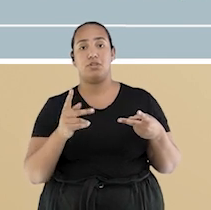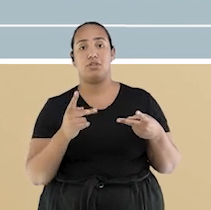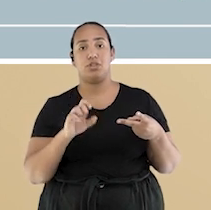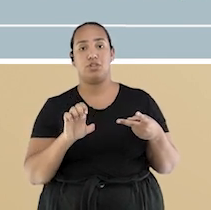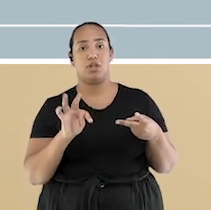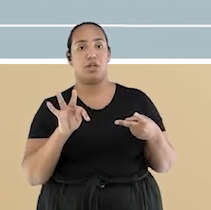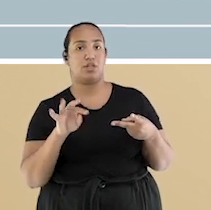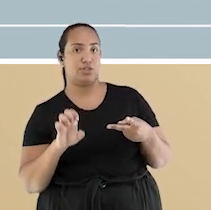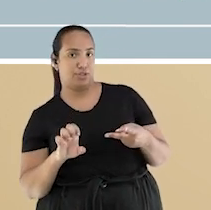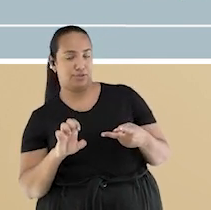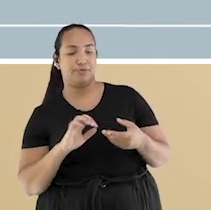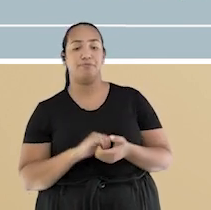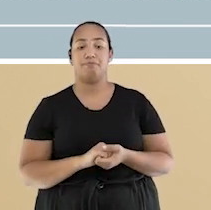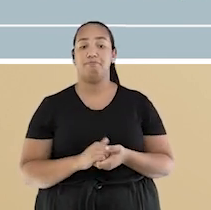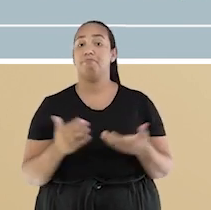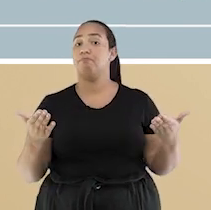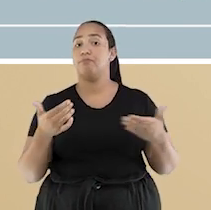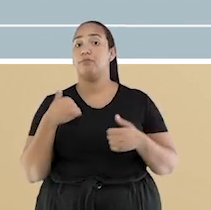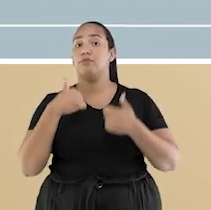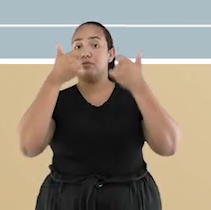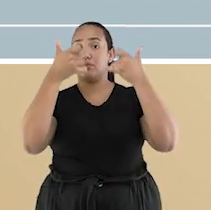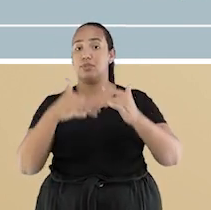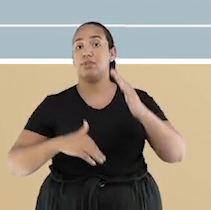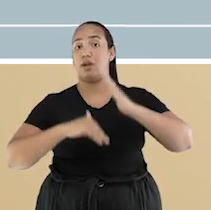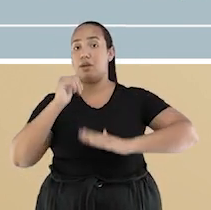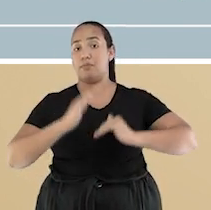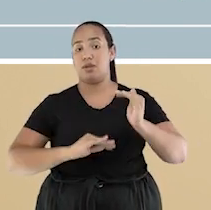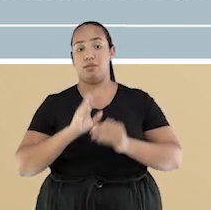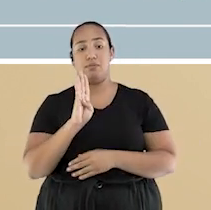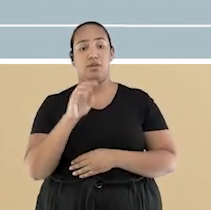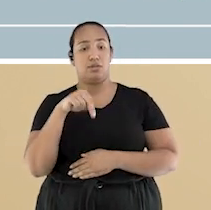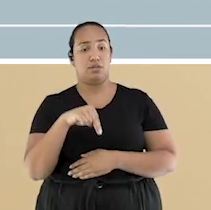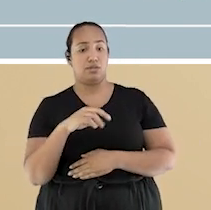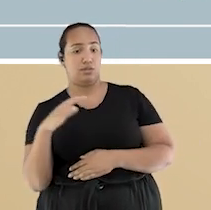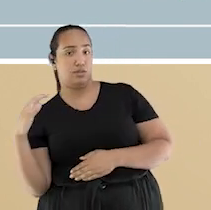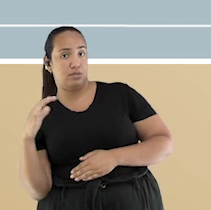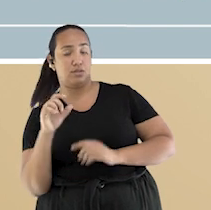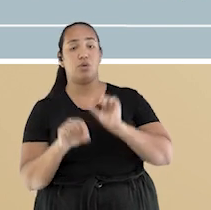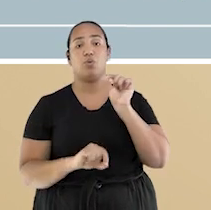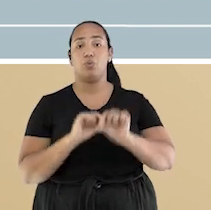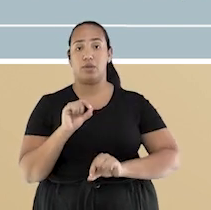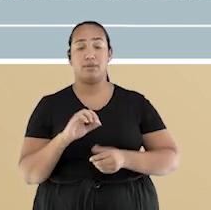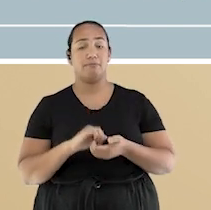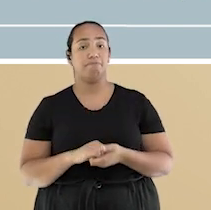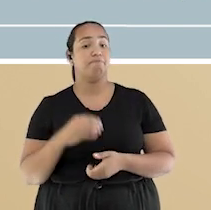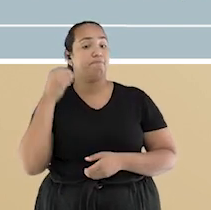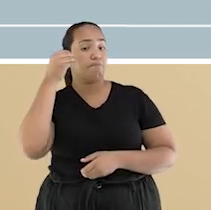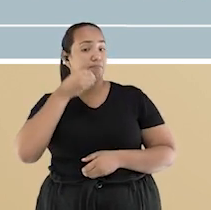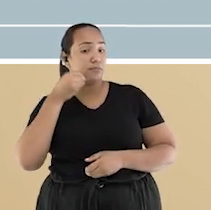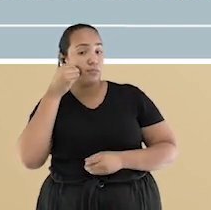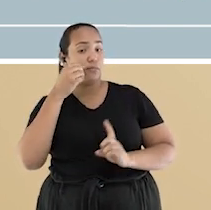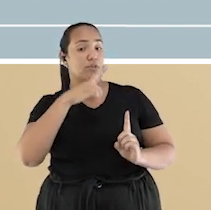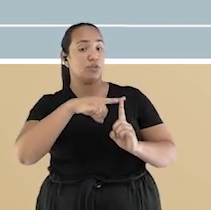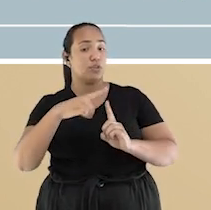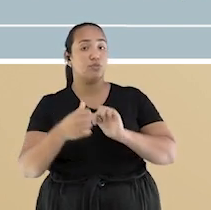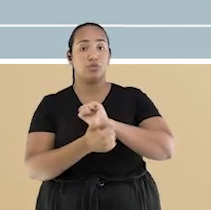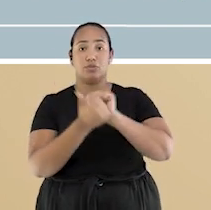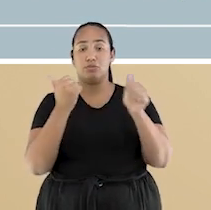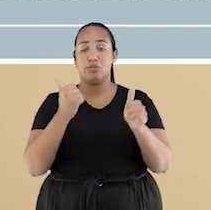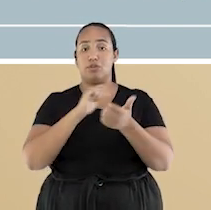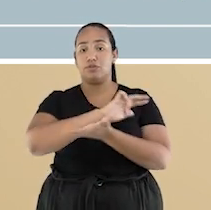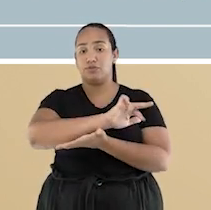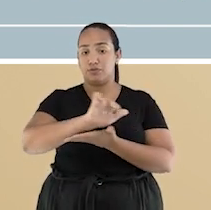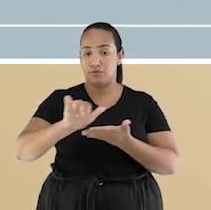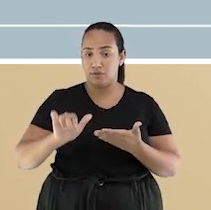vocês a habilidade da BMCC que iremos trabalhar, que é experimentar e fluir diversos tipos de esporte de campo e taco,